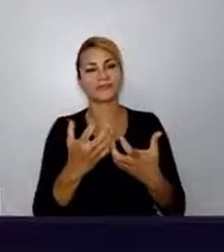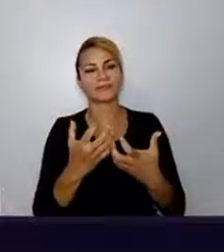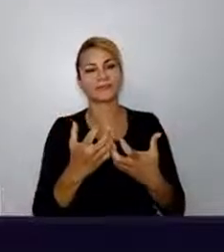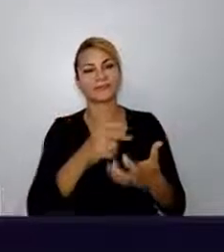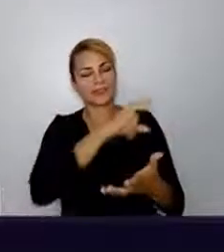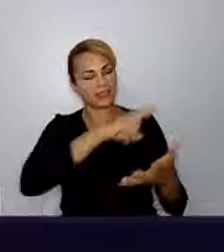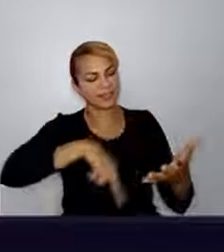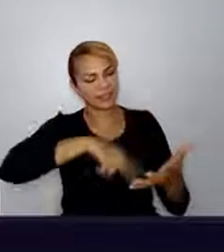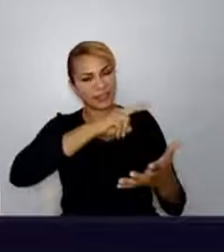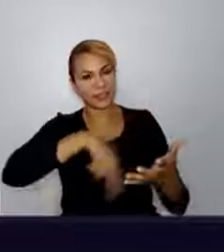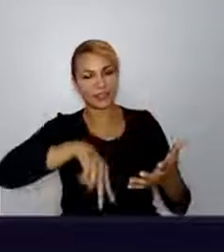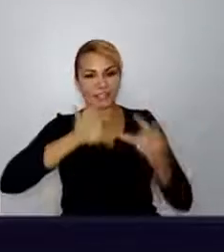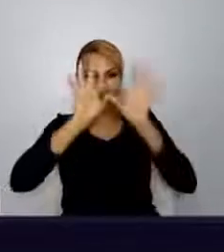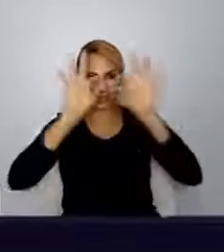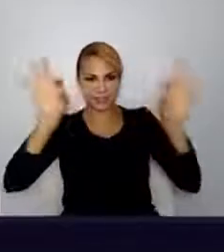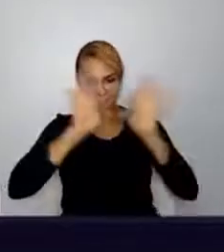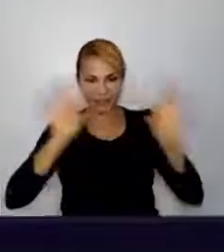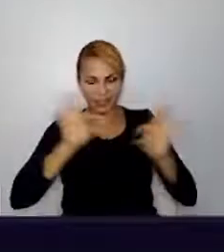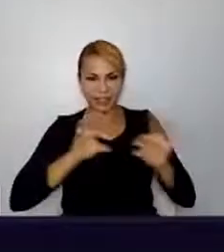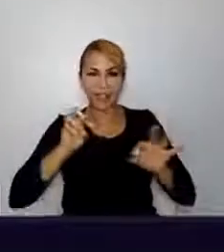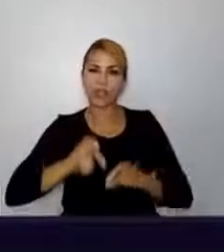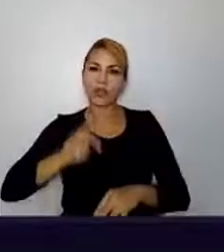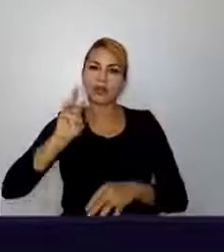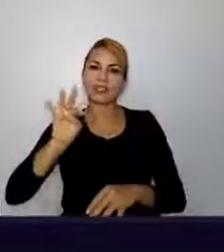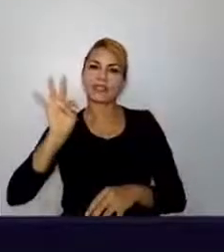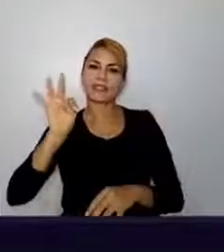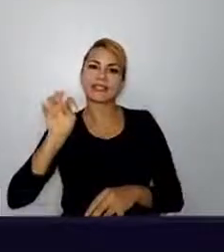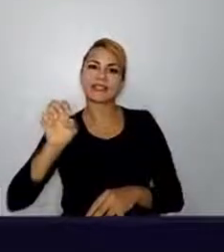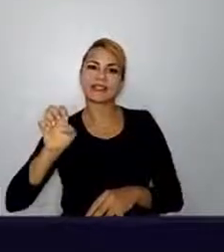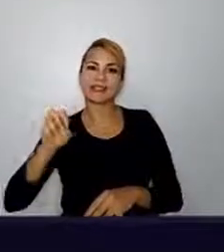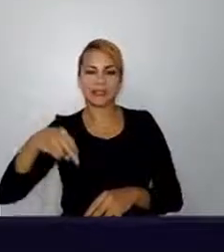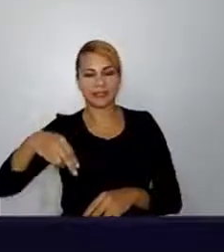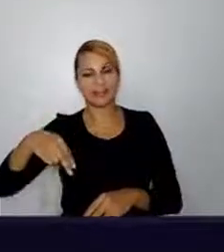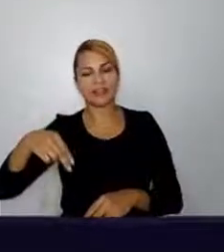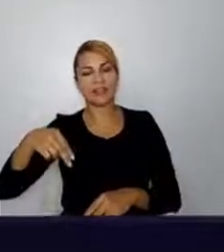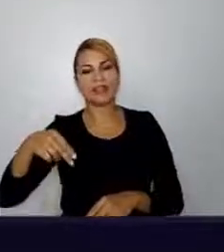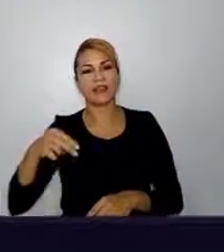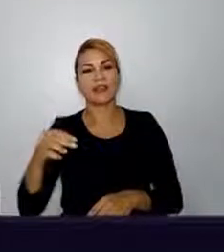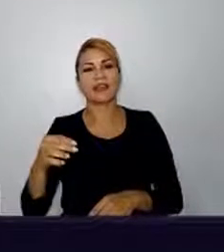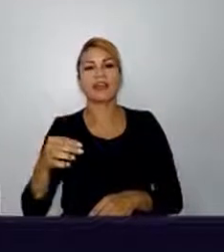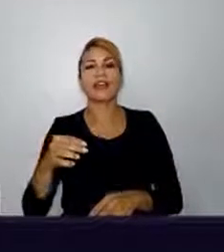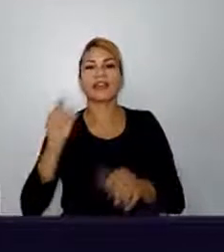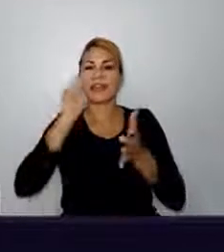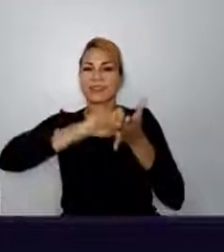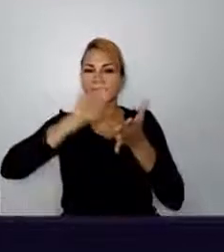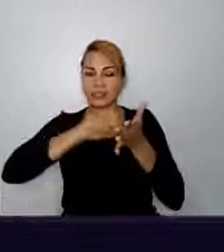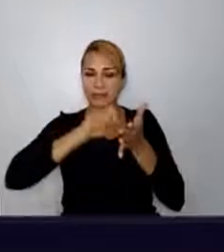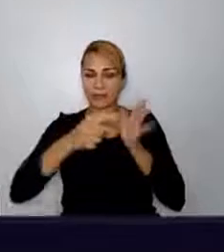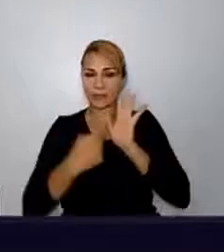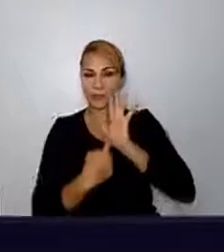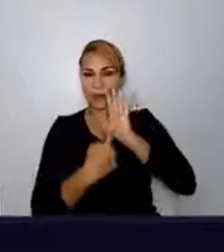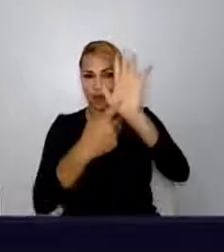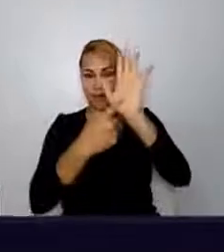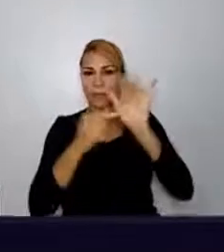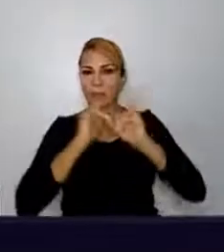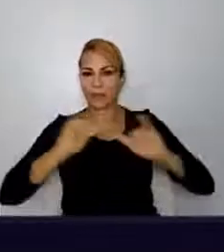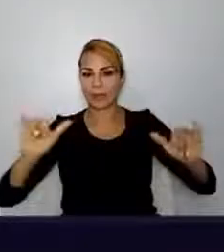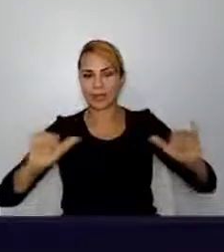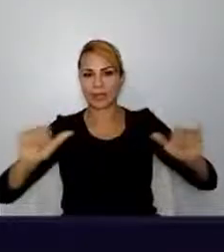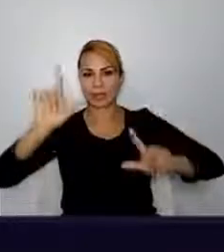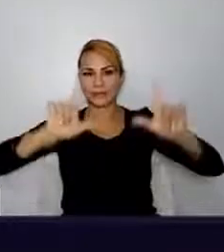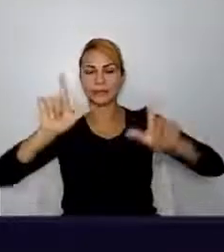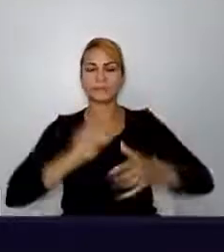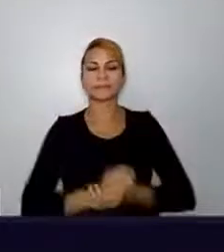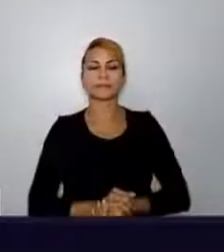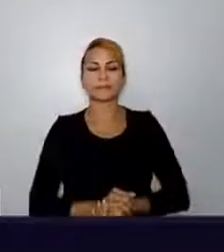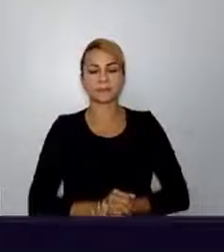parágrafo que o Stephen Hawking escreveu para uma propaganda, um parágrafo não, testigo. Bom, por milhões de anos